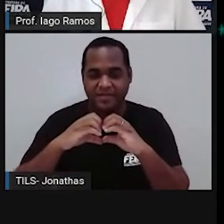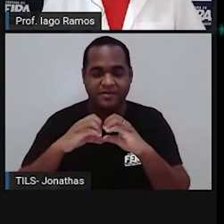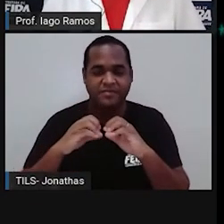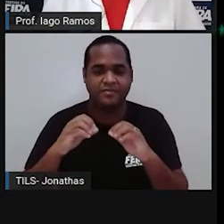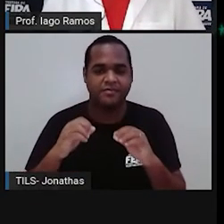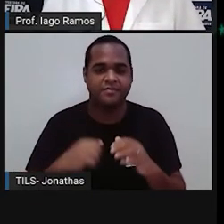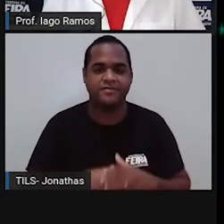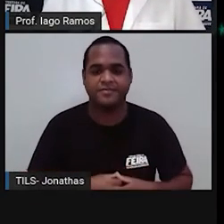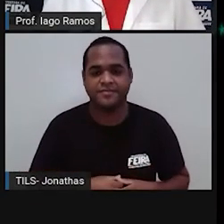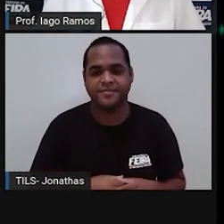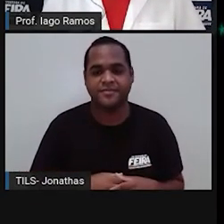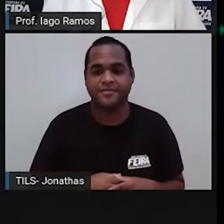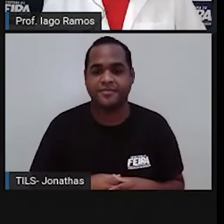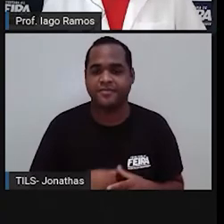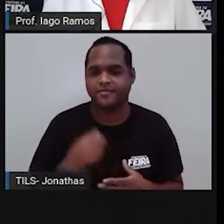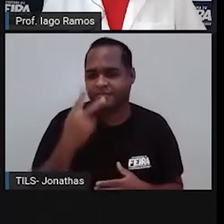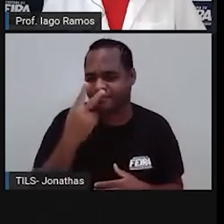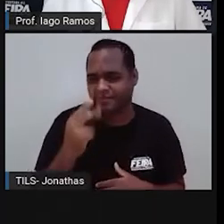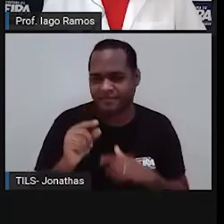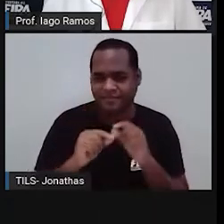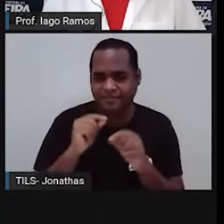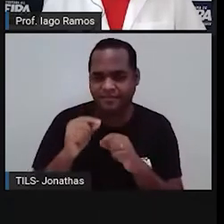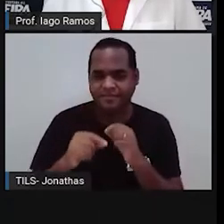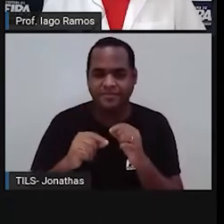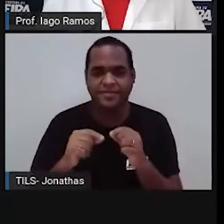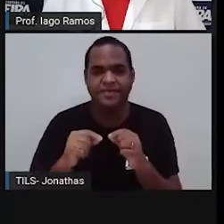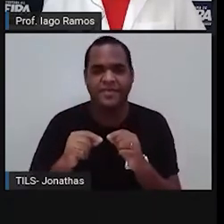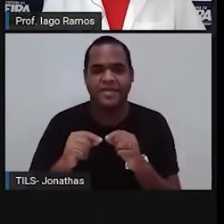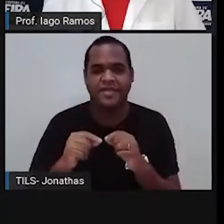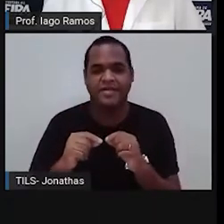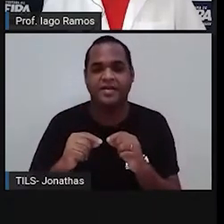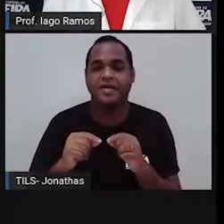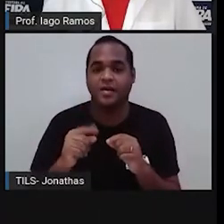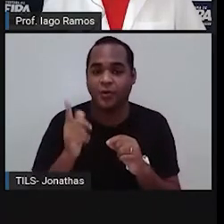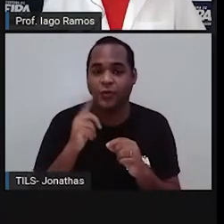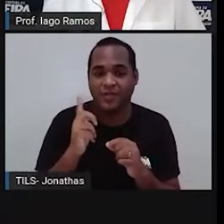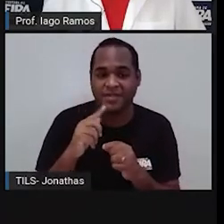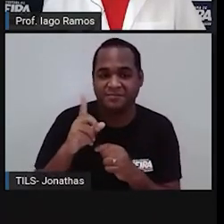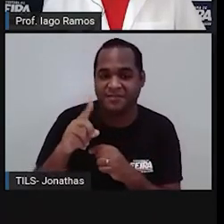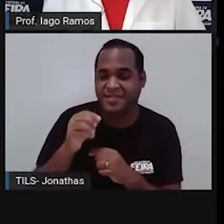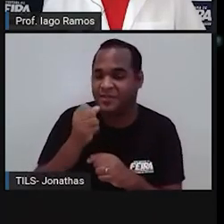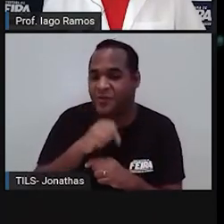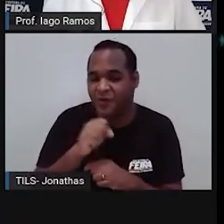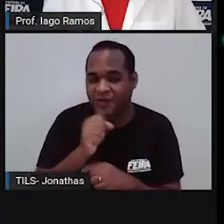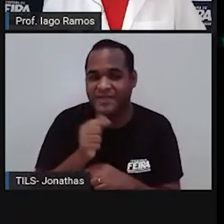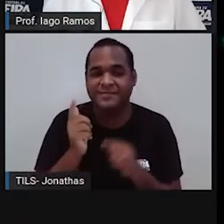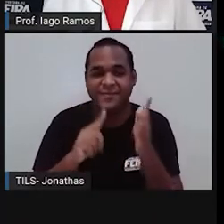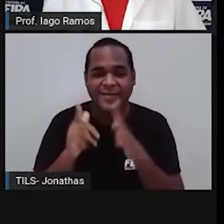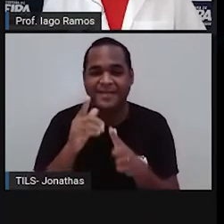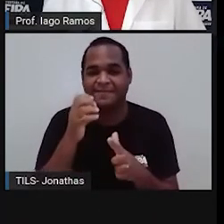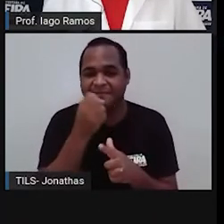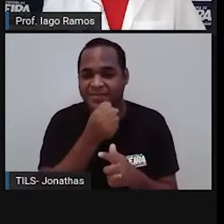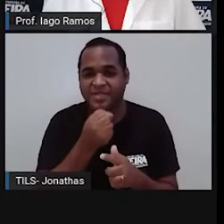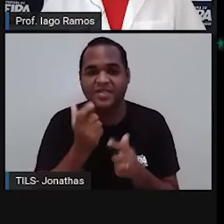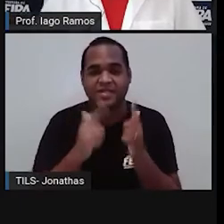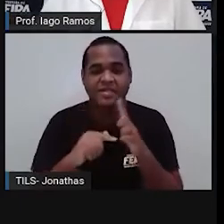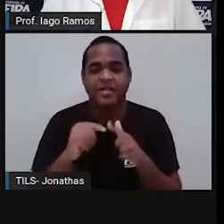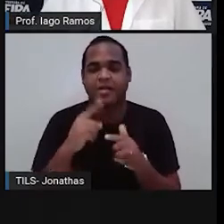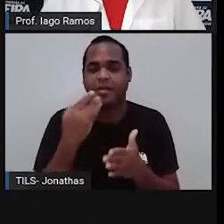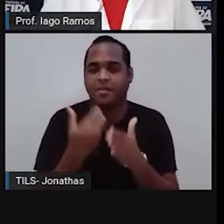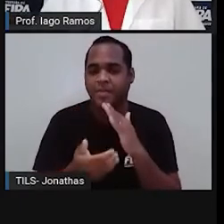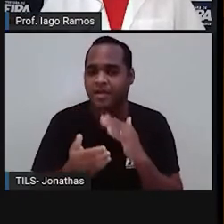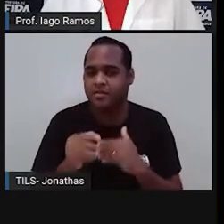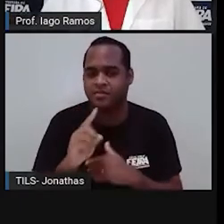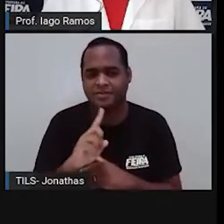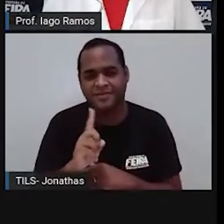objetos nos faz lembrar um cone? Casquinha de sorvete. Vamos pra lá. O mais rápido possível. Pra gente não perder.